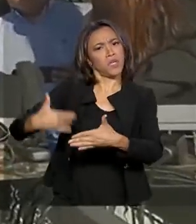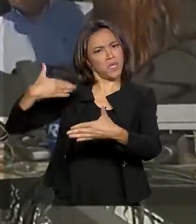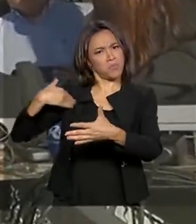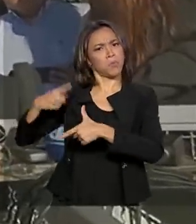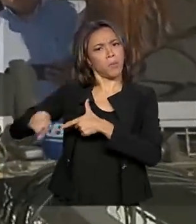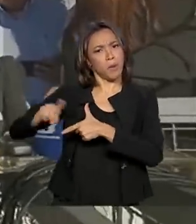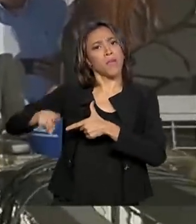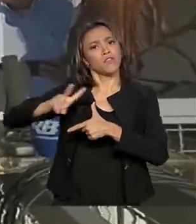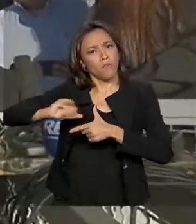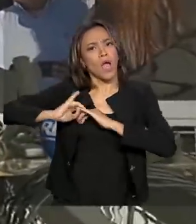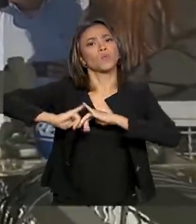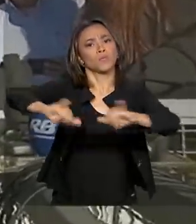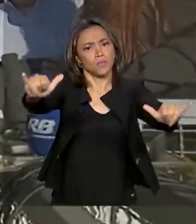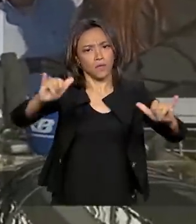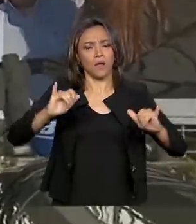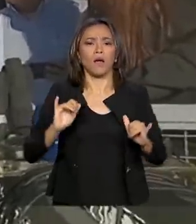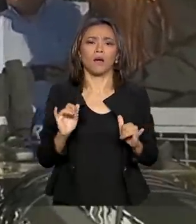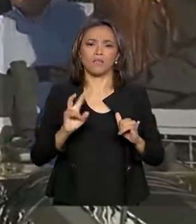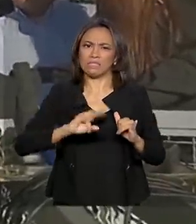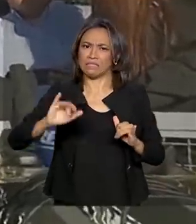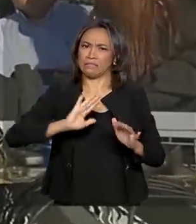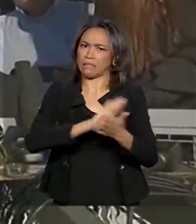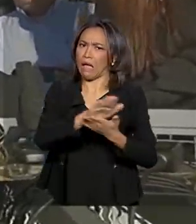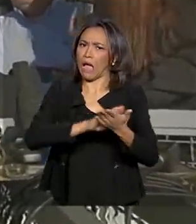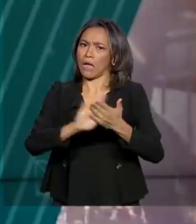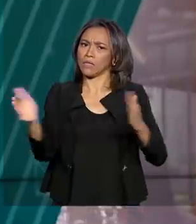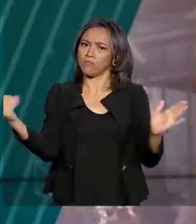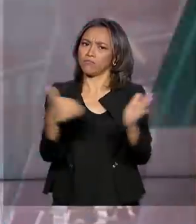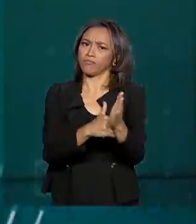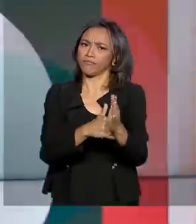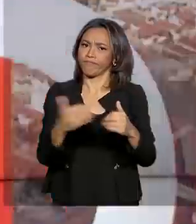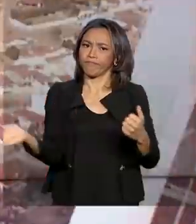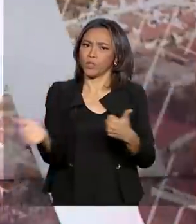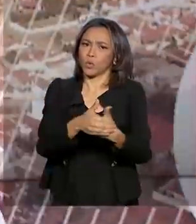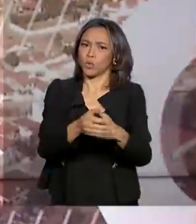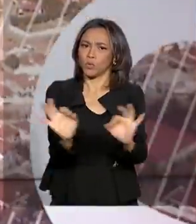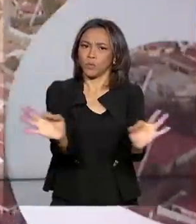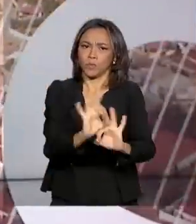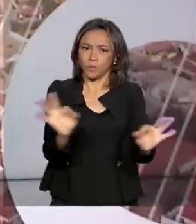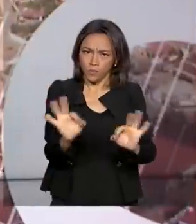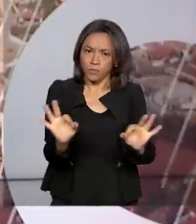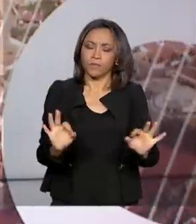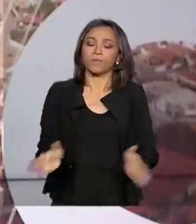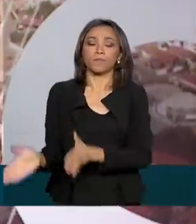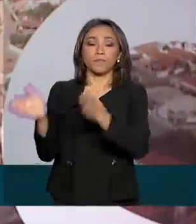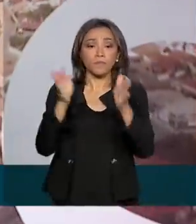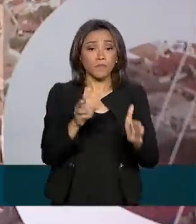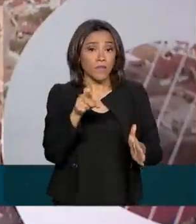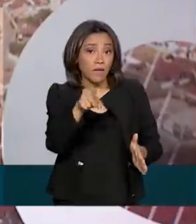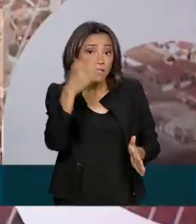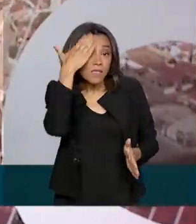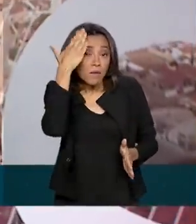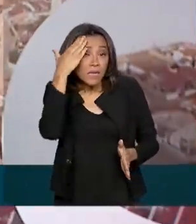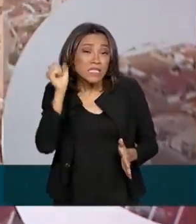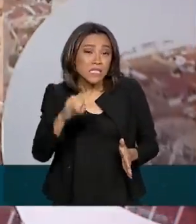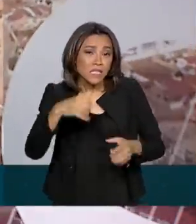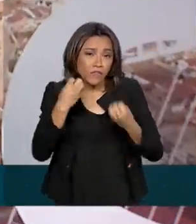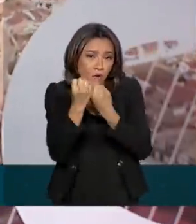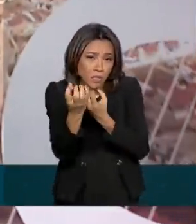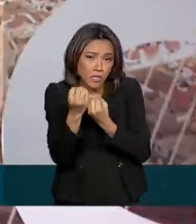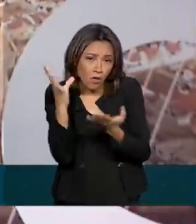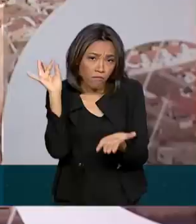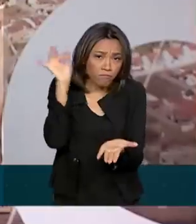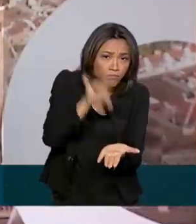anunciar o problema. Nada será escondido de vocês. E para saber se uma informação sobre o coronavírus é